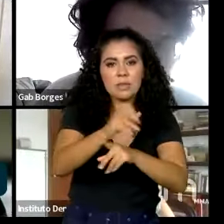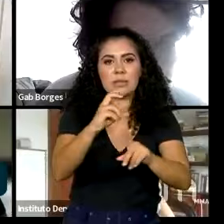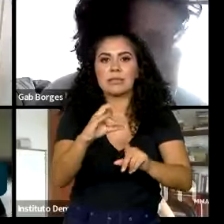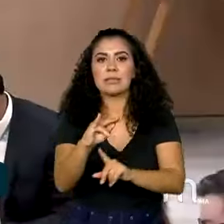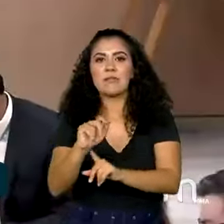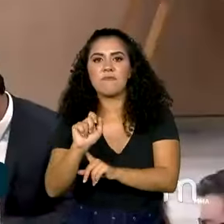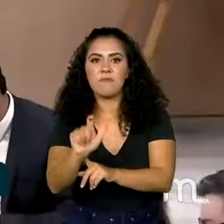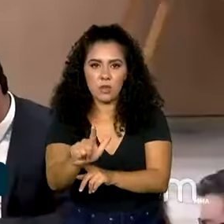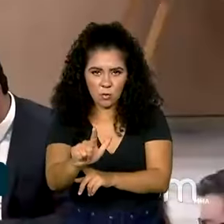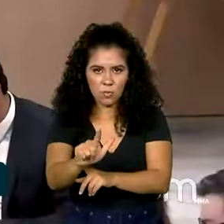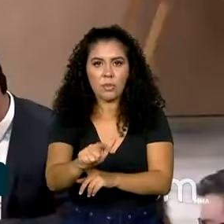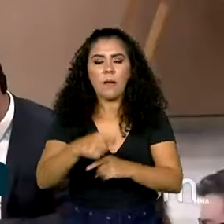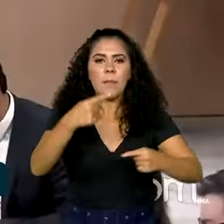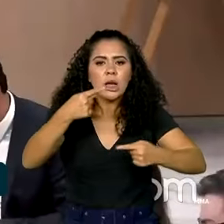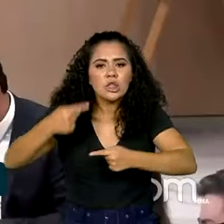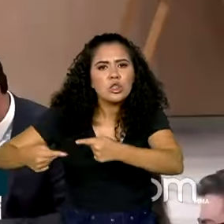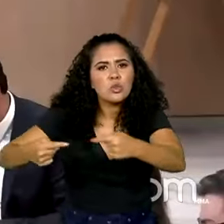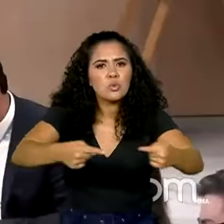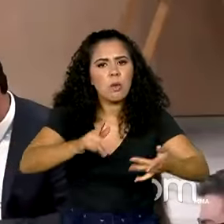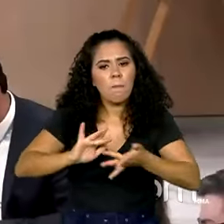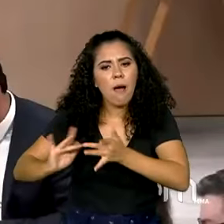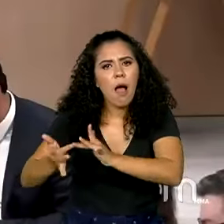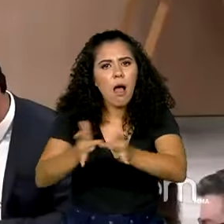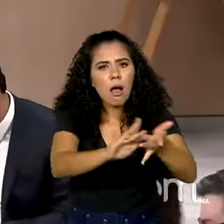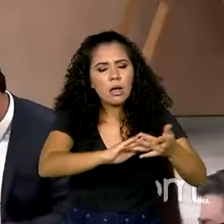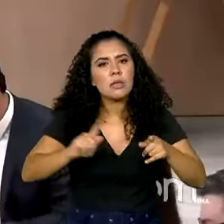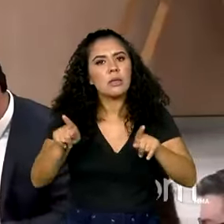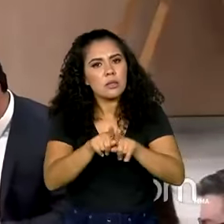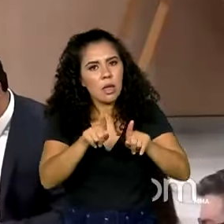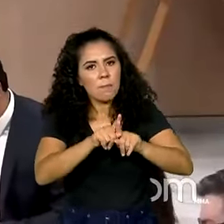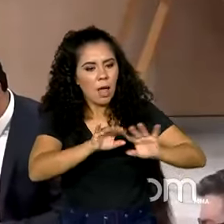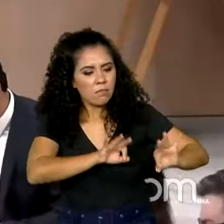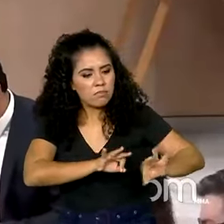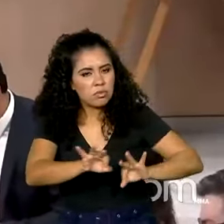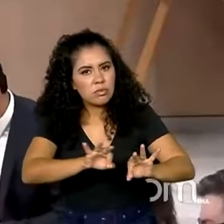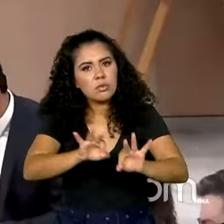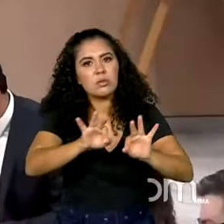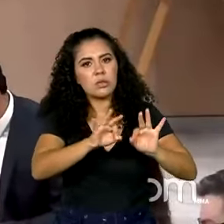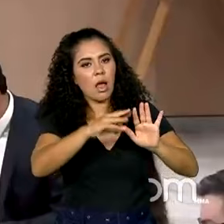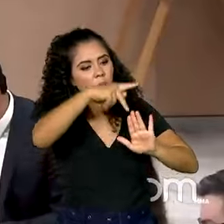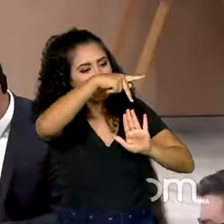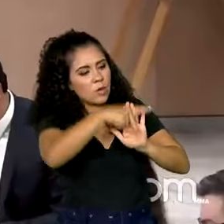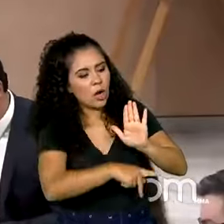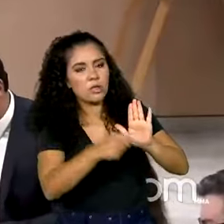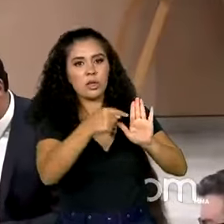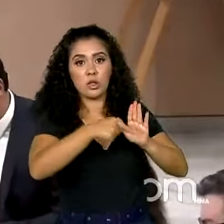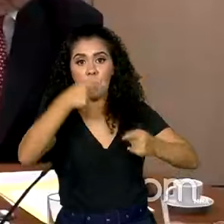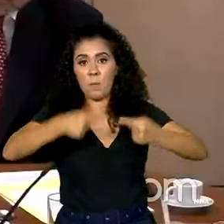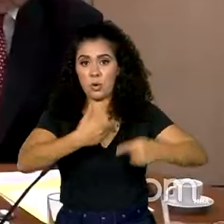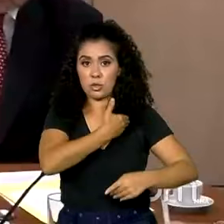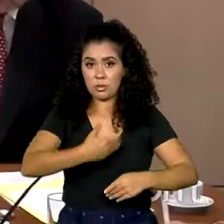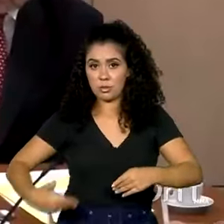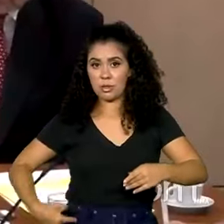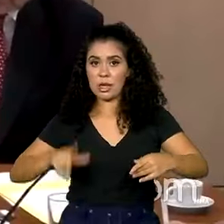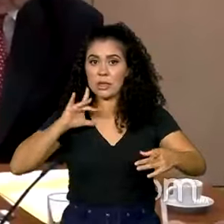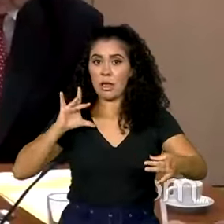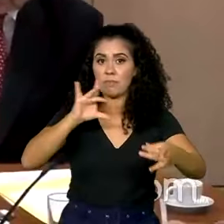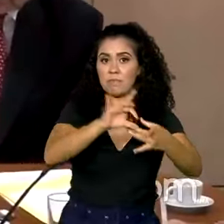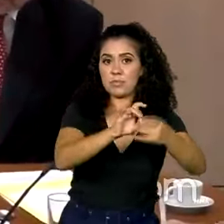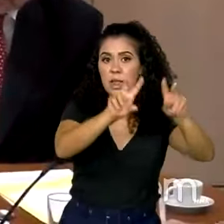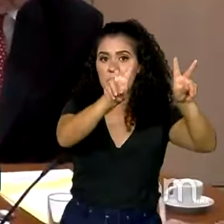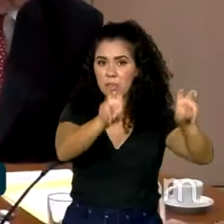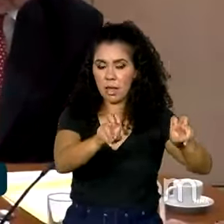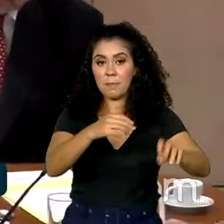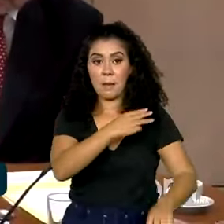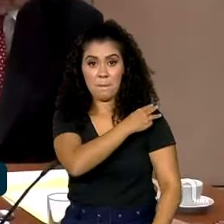civil nas discussões e formulações de políticas públicas relacionadas aos temas. A ministra do